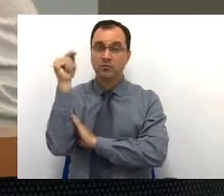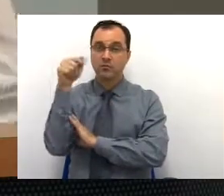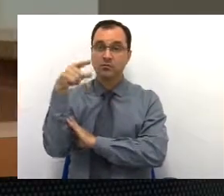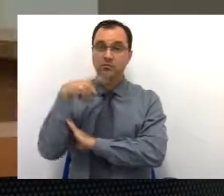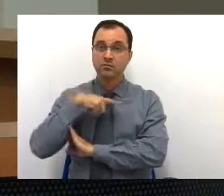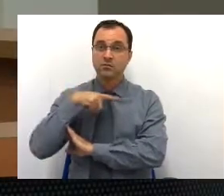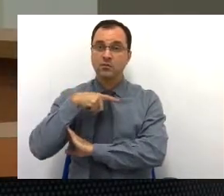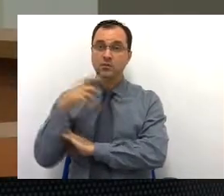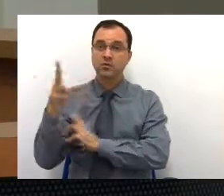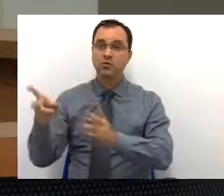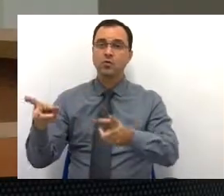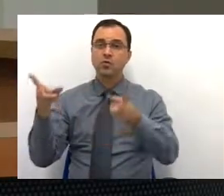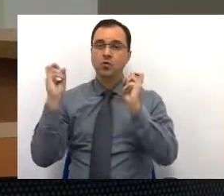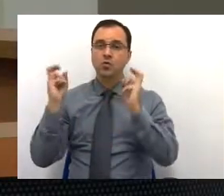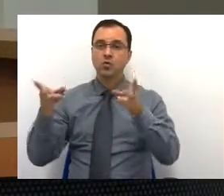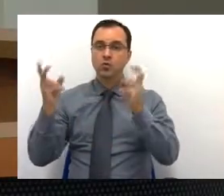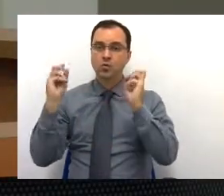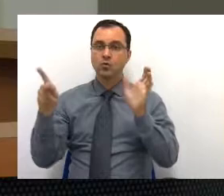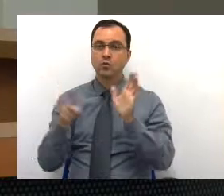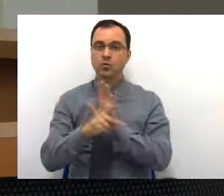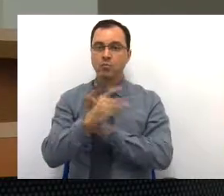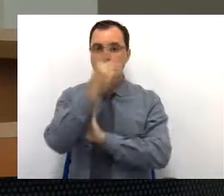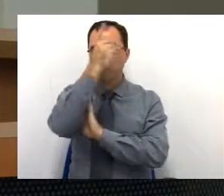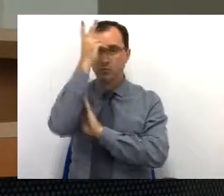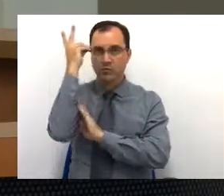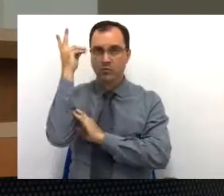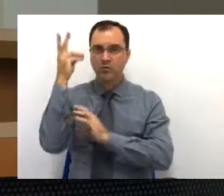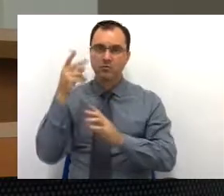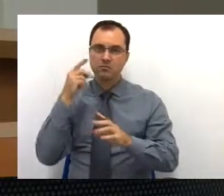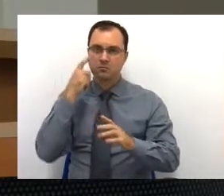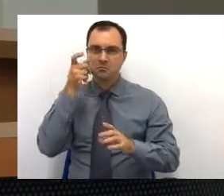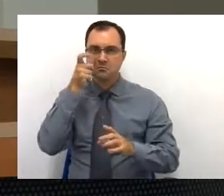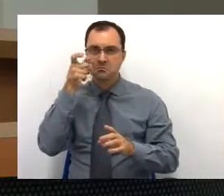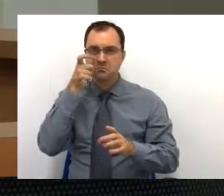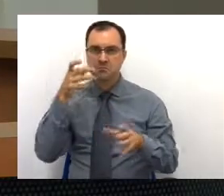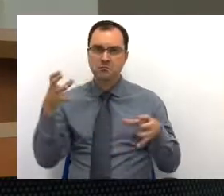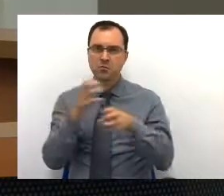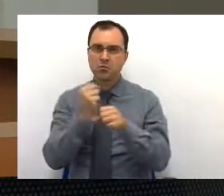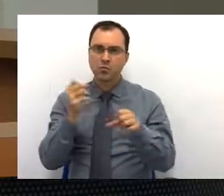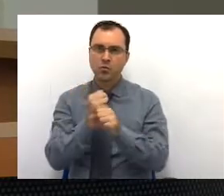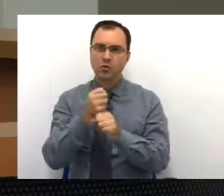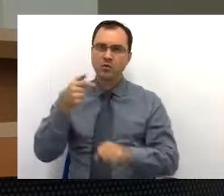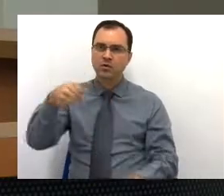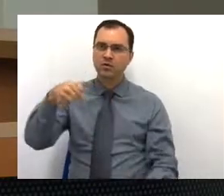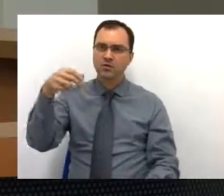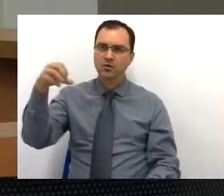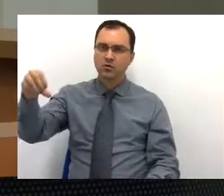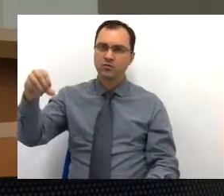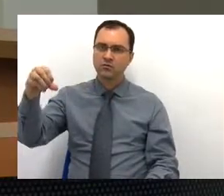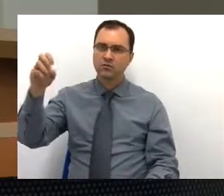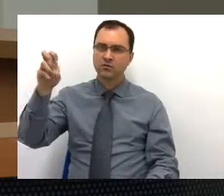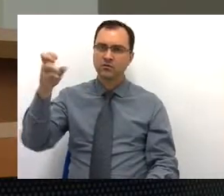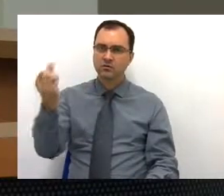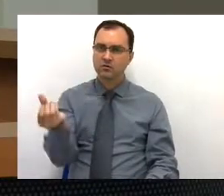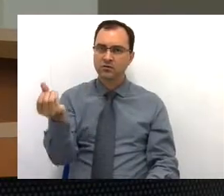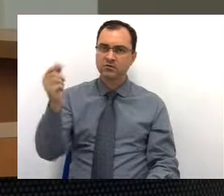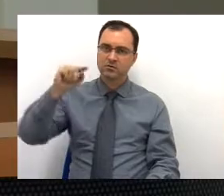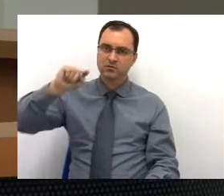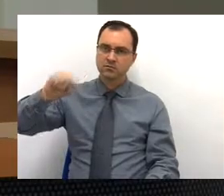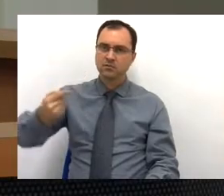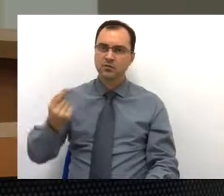o que é arrecadado pelo município, o valor, a previsão é um valor de receita de 796 milhões,